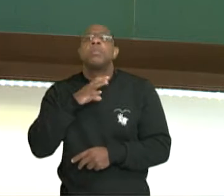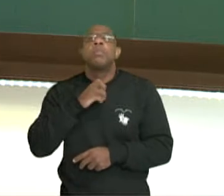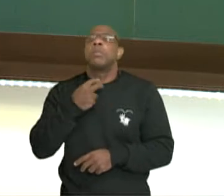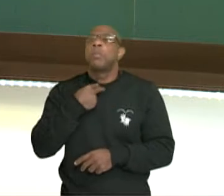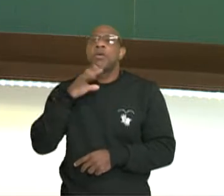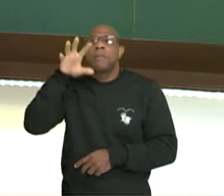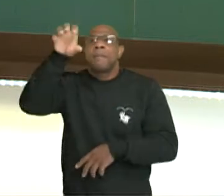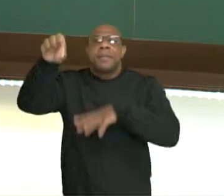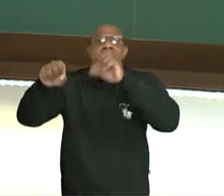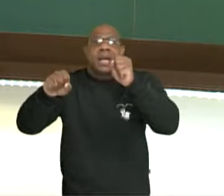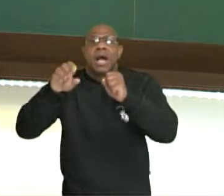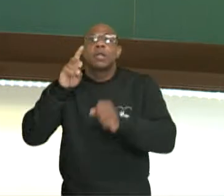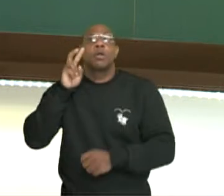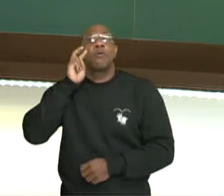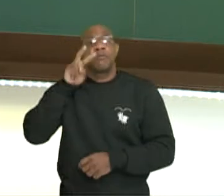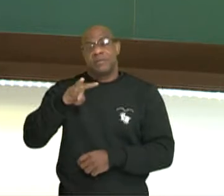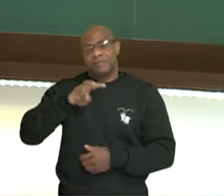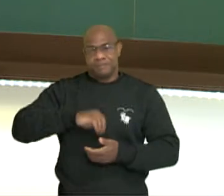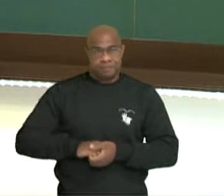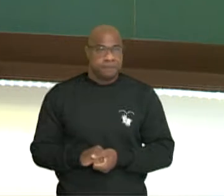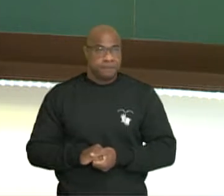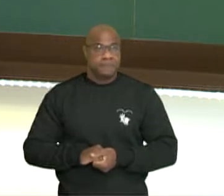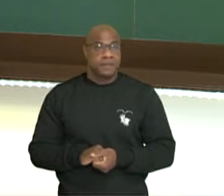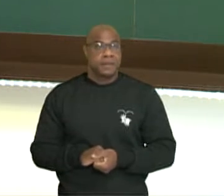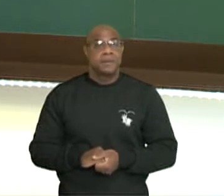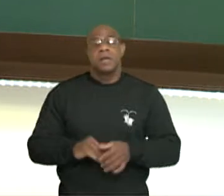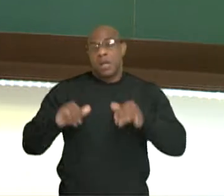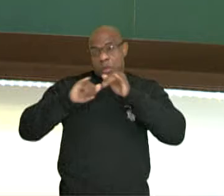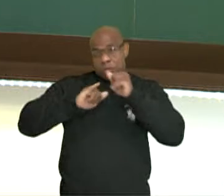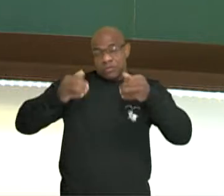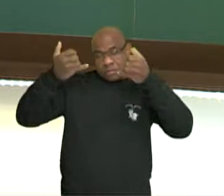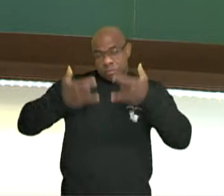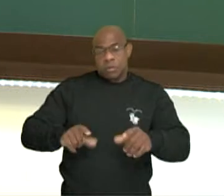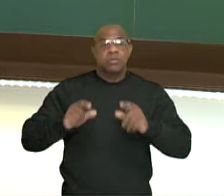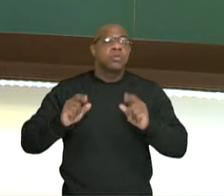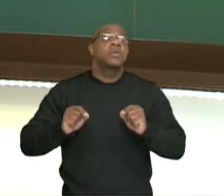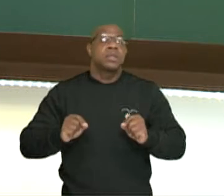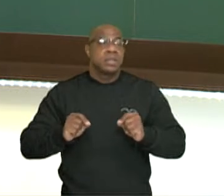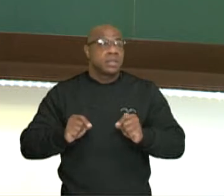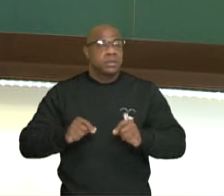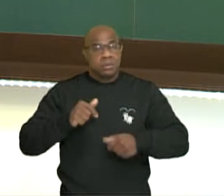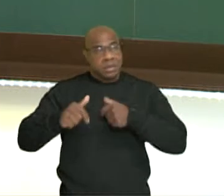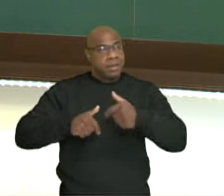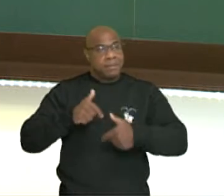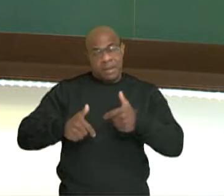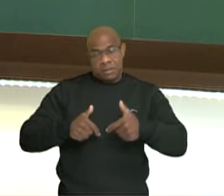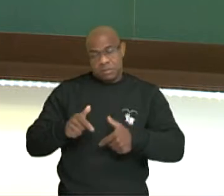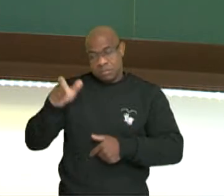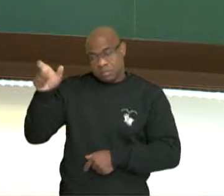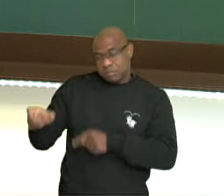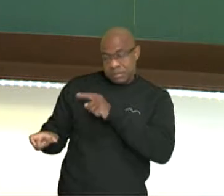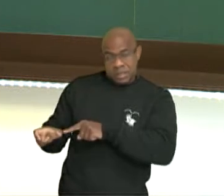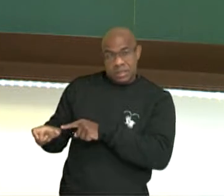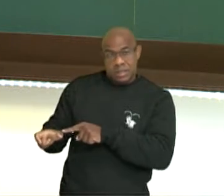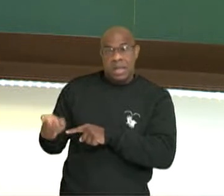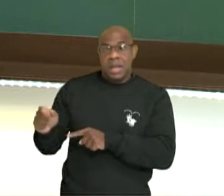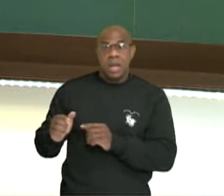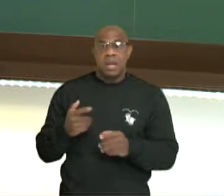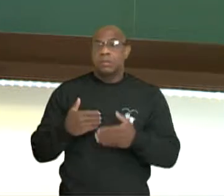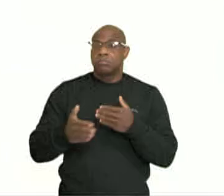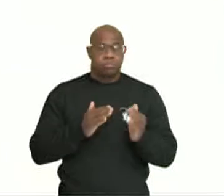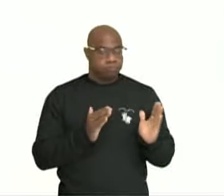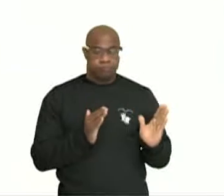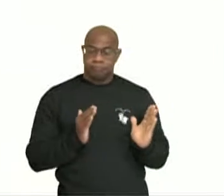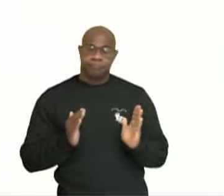umidade, né? Tudo isso. A notícia destaca que as obras de Machado de Assis são atemporais, pois